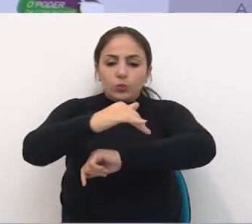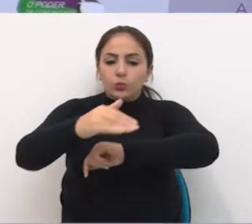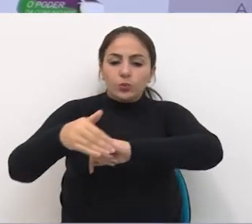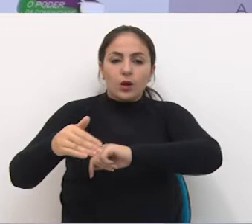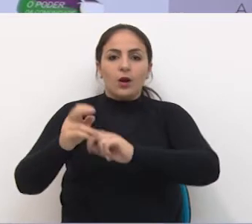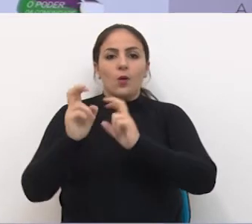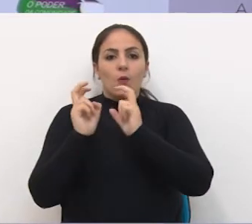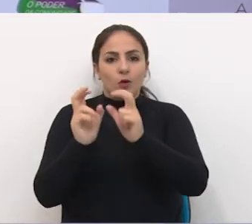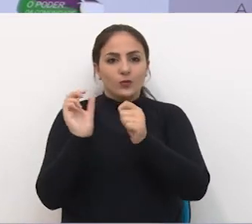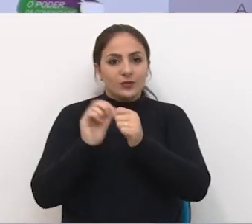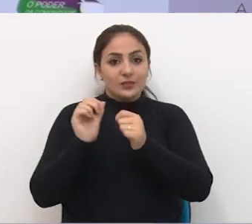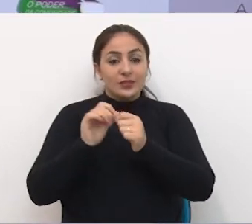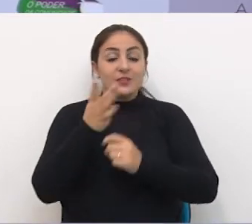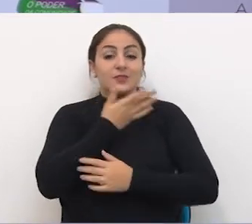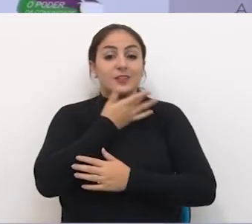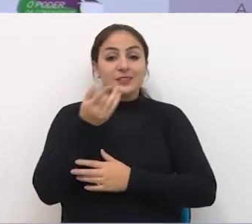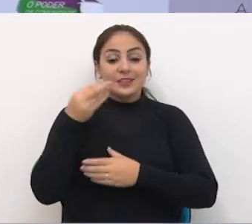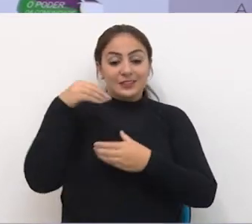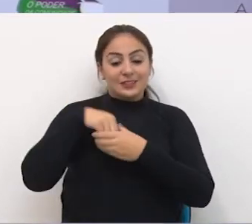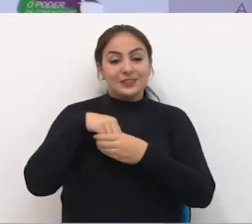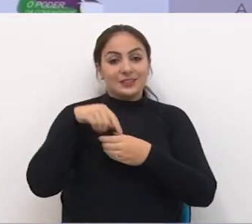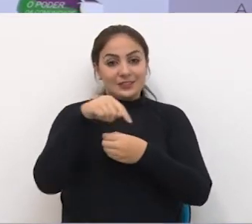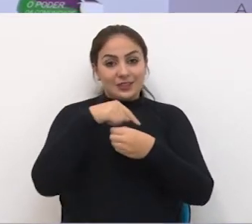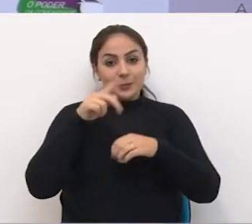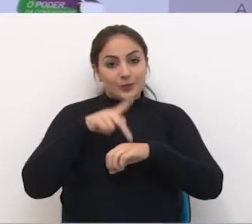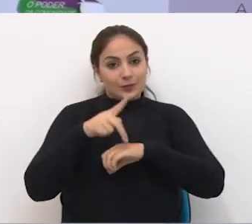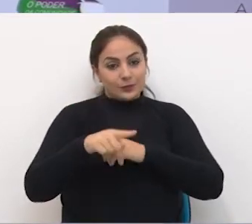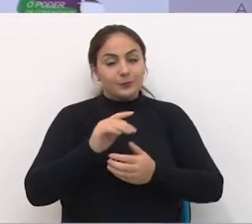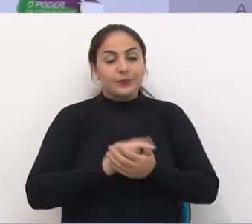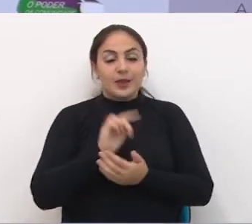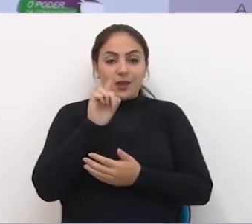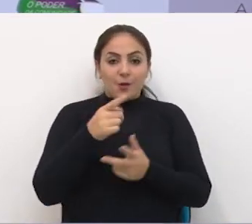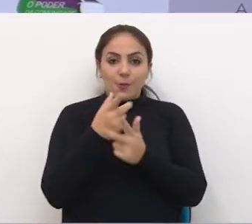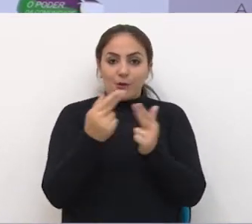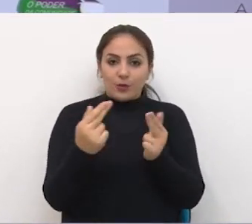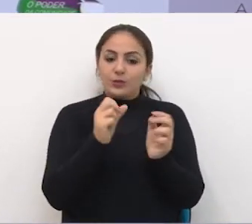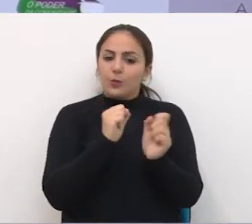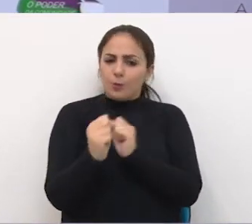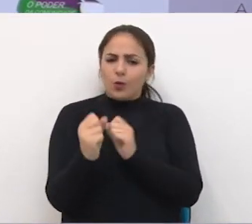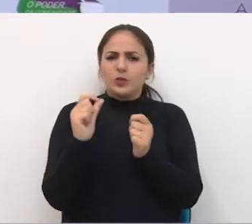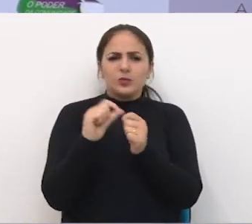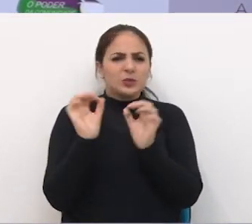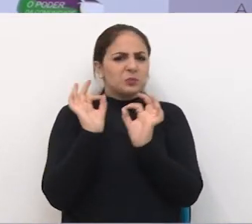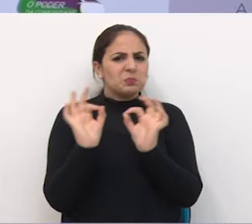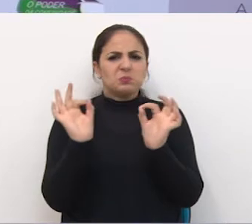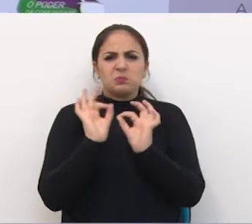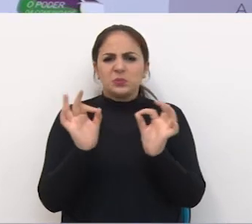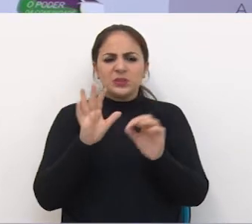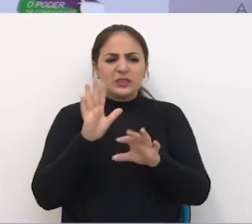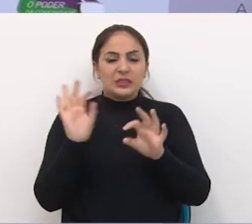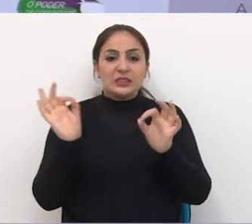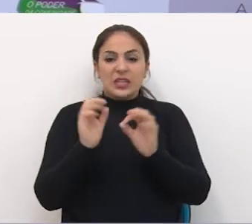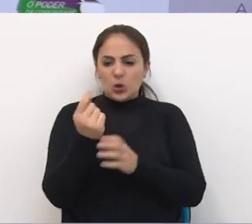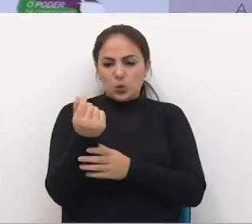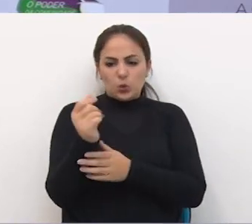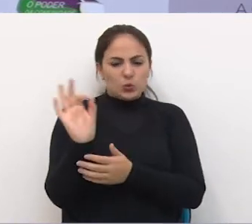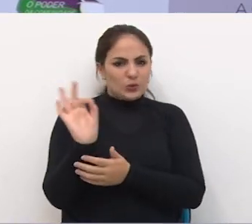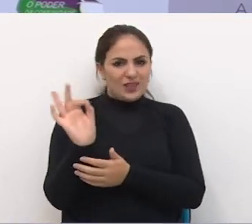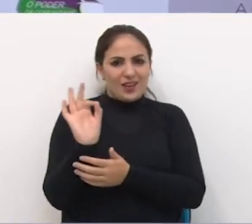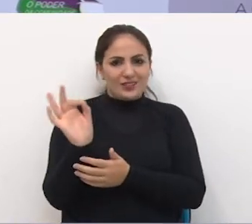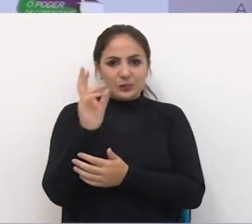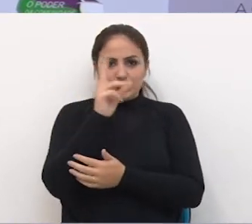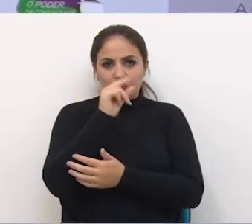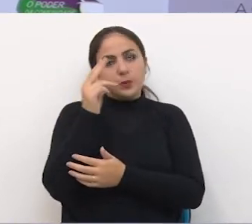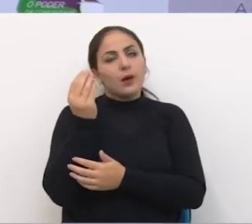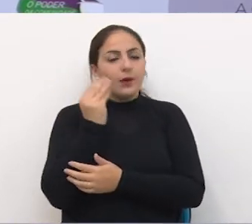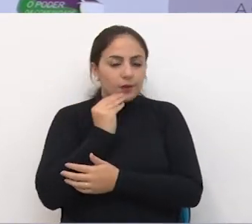De modo a poder Claro Facilitar a locomoção Dentro da cidade De passo fundo É uma medida Que pode ser tomada De modo simples Sem maiores custos Para o poder